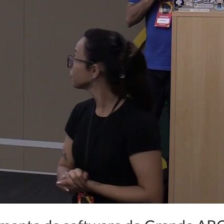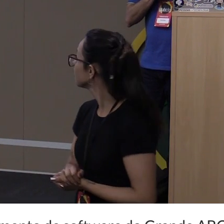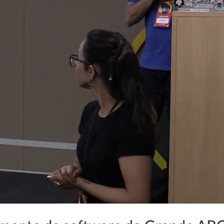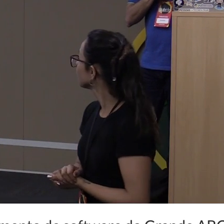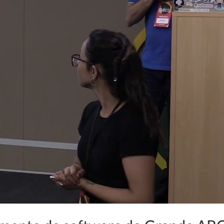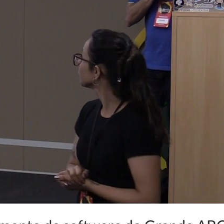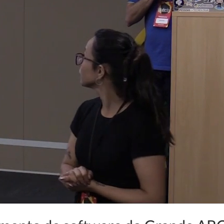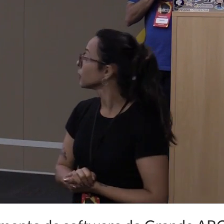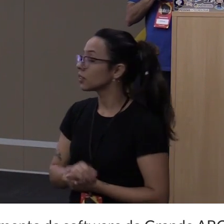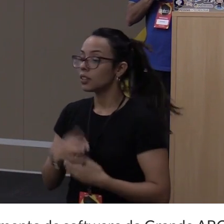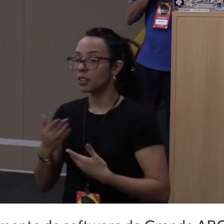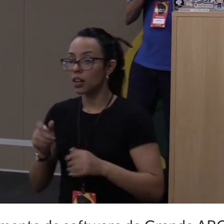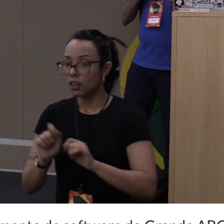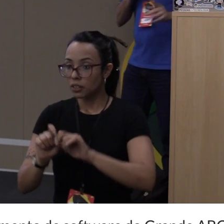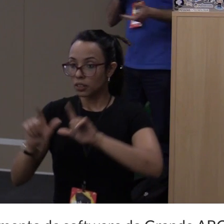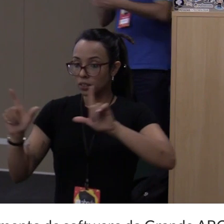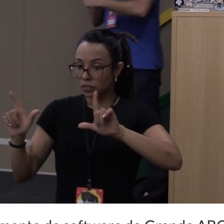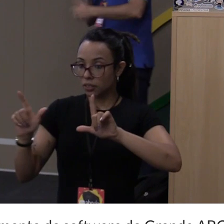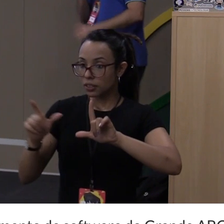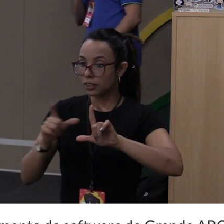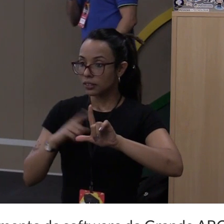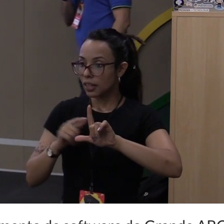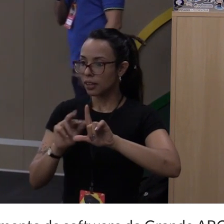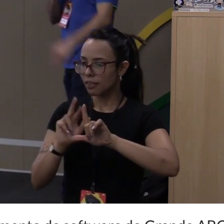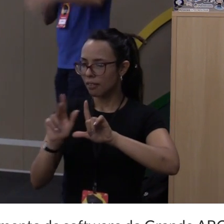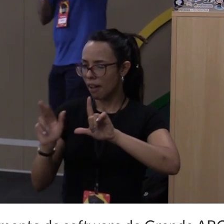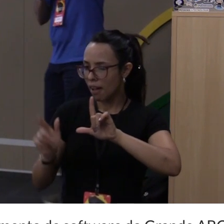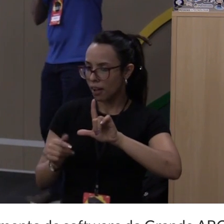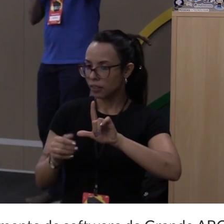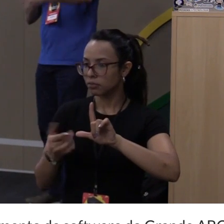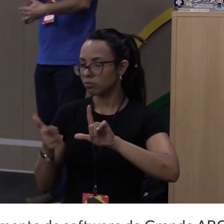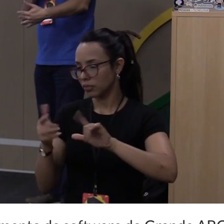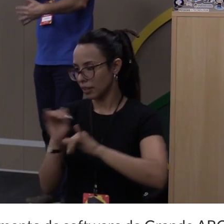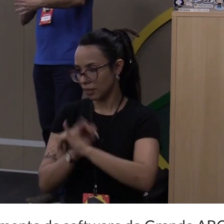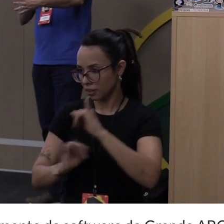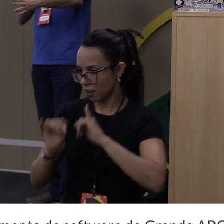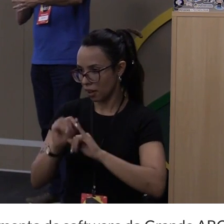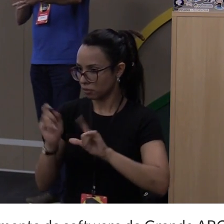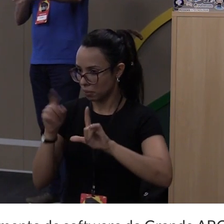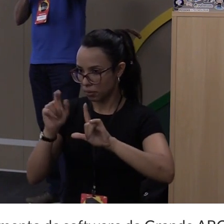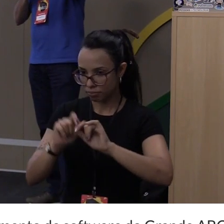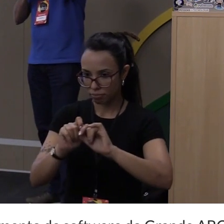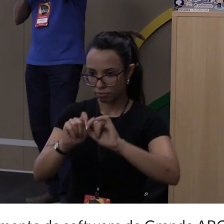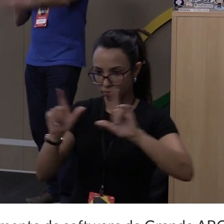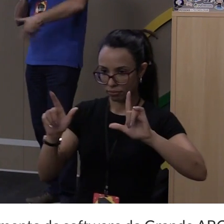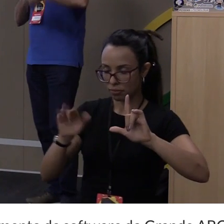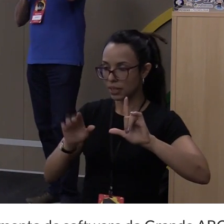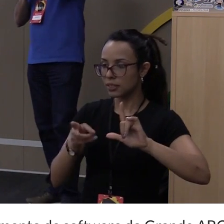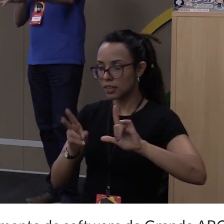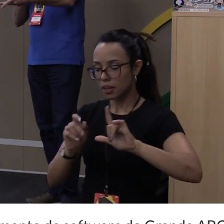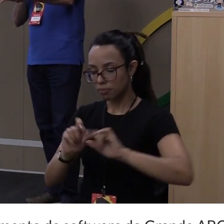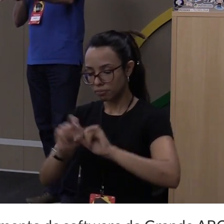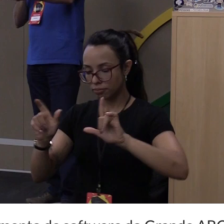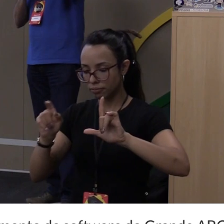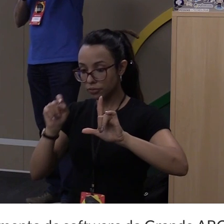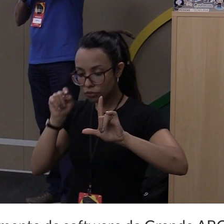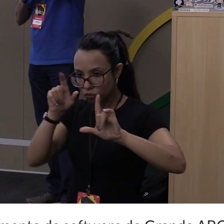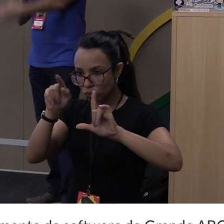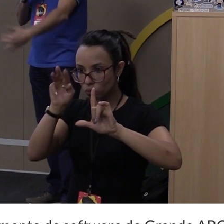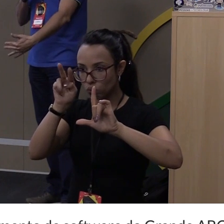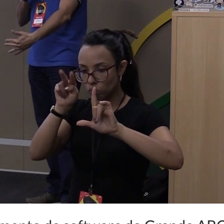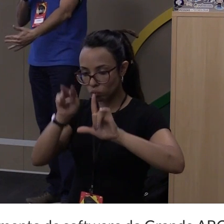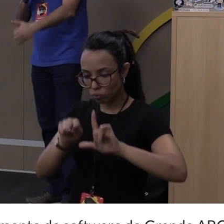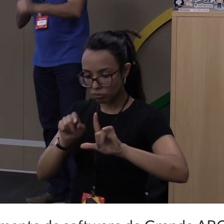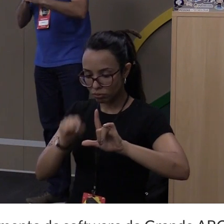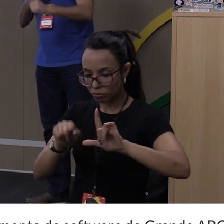Então, essa página tem vários encostos que não tem internet e não dá para mostrar. Mas, cada vez que você chega no fim da tela, ele vai recarregar a tela com